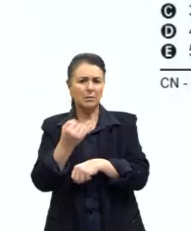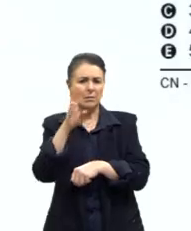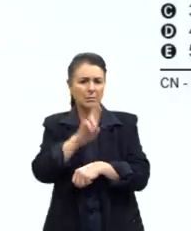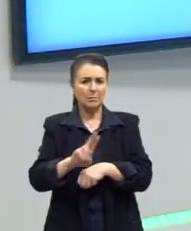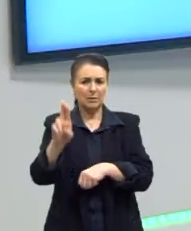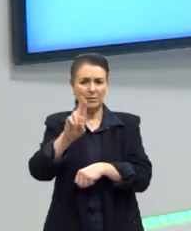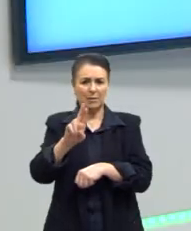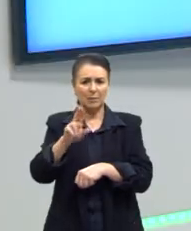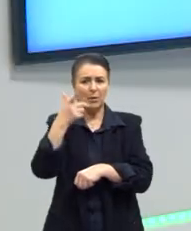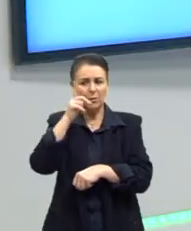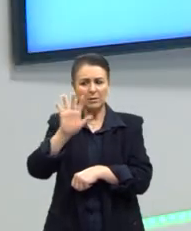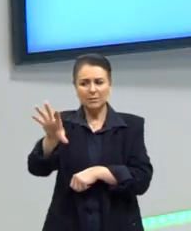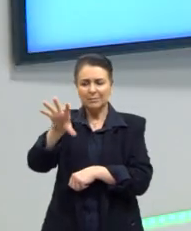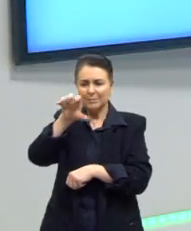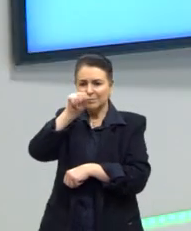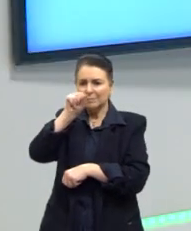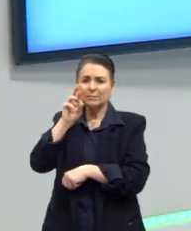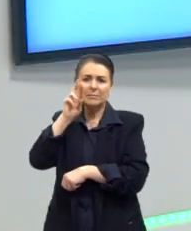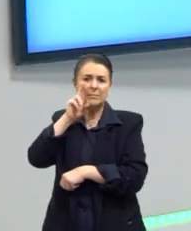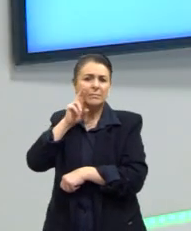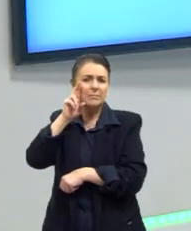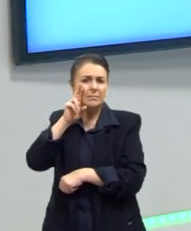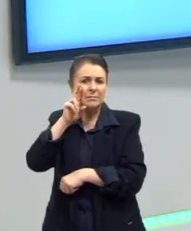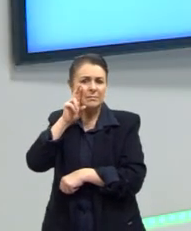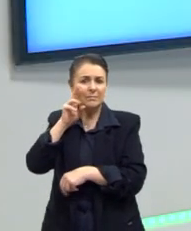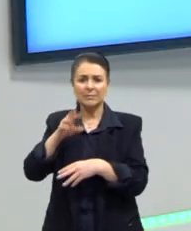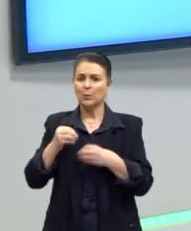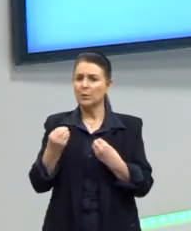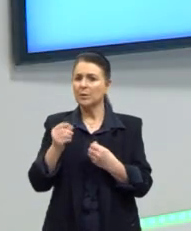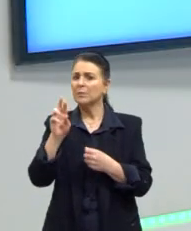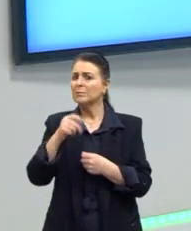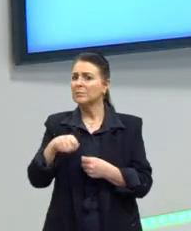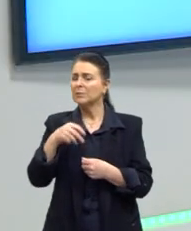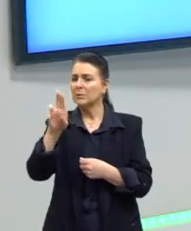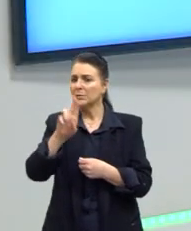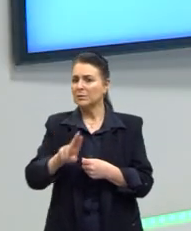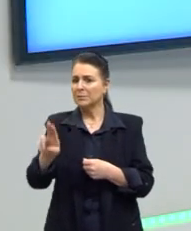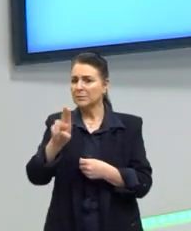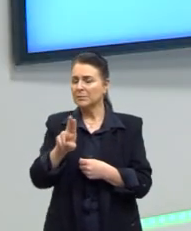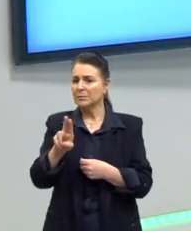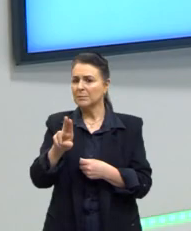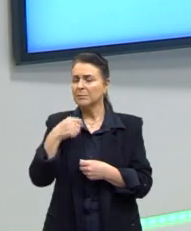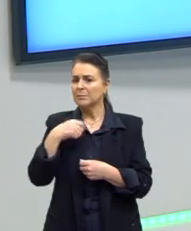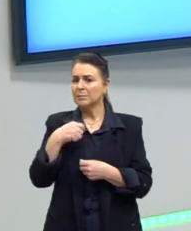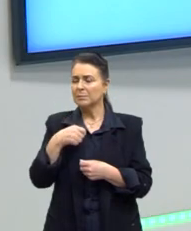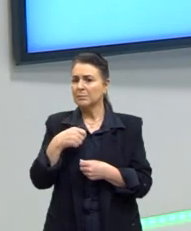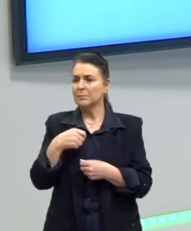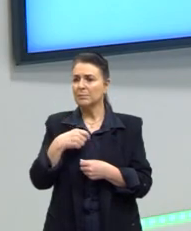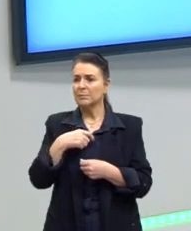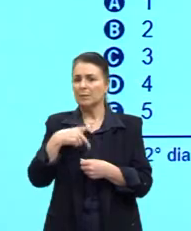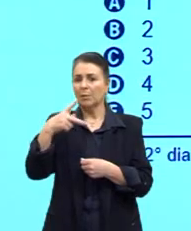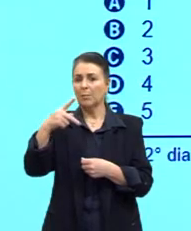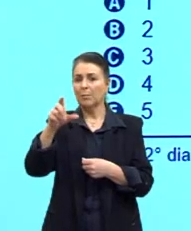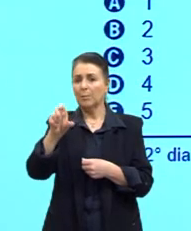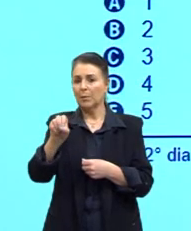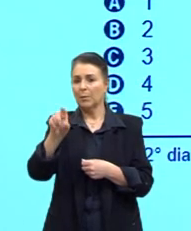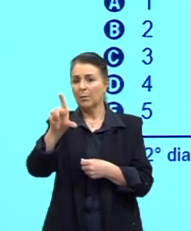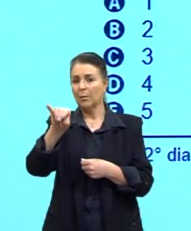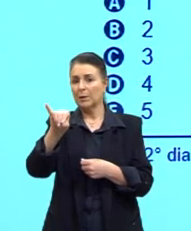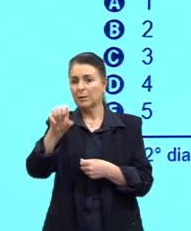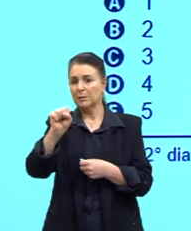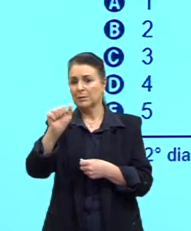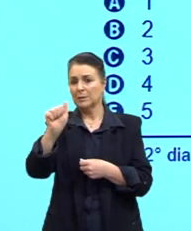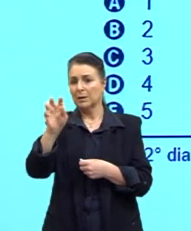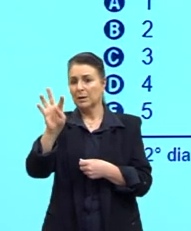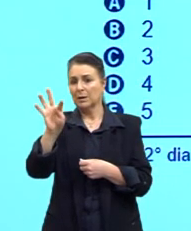Então, o que precisa apresentar nessa substância para ter o aroma de rosa, para ter a essência de rosa? Ela precisa ser poliinsaturada, ou